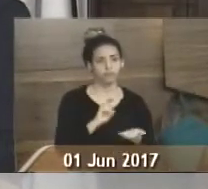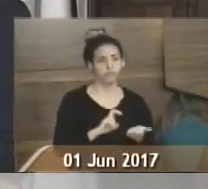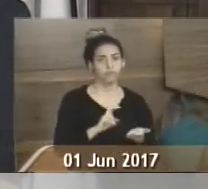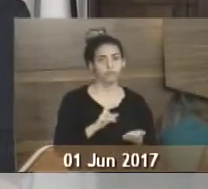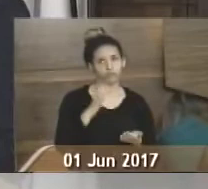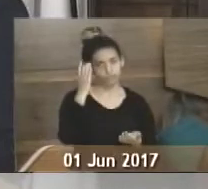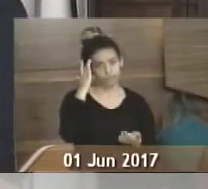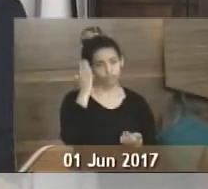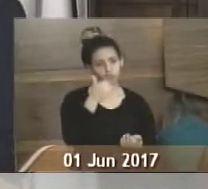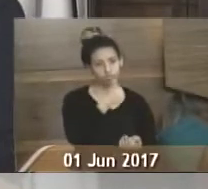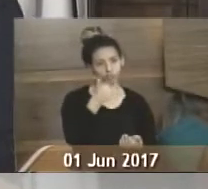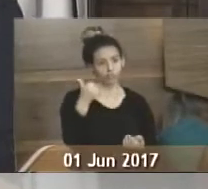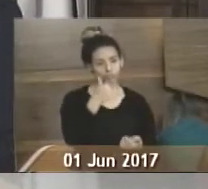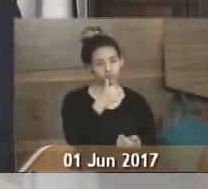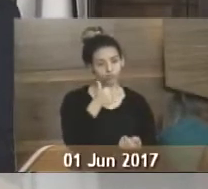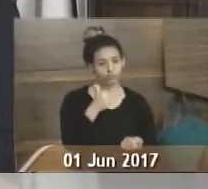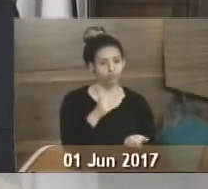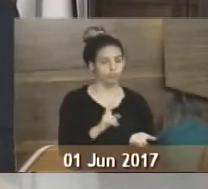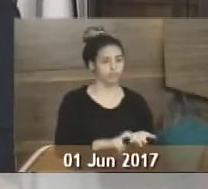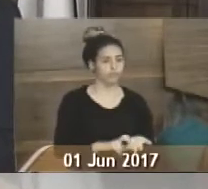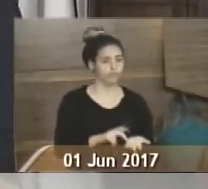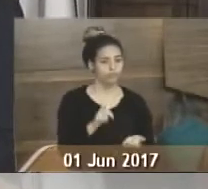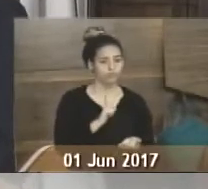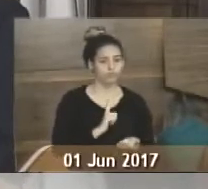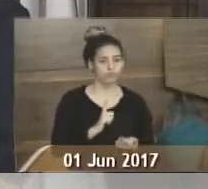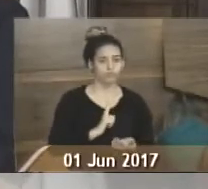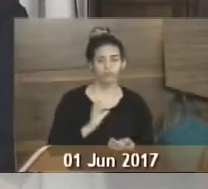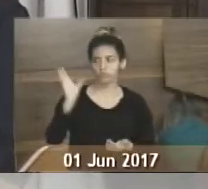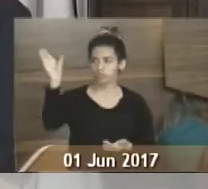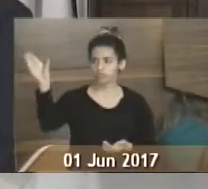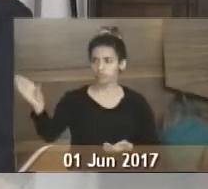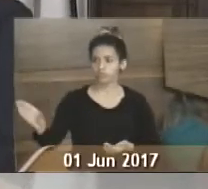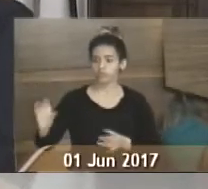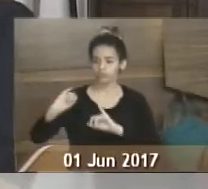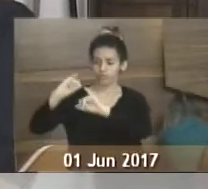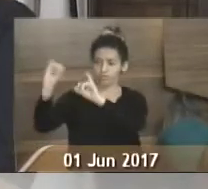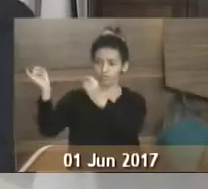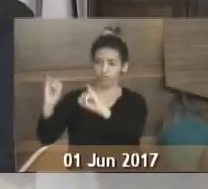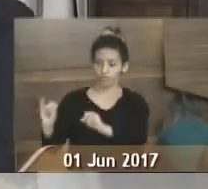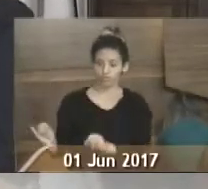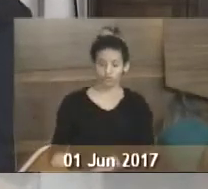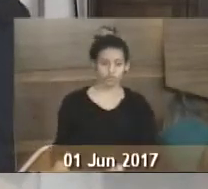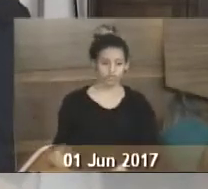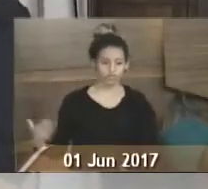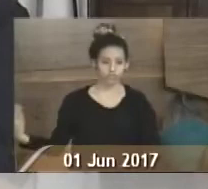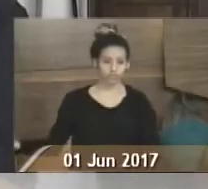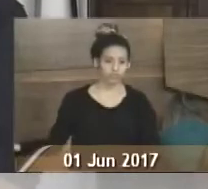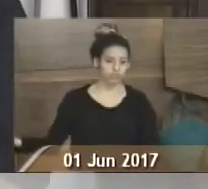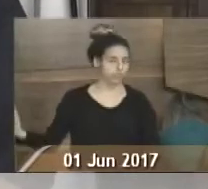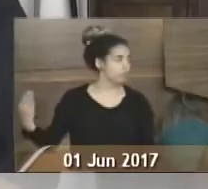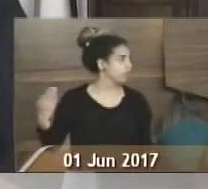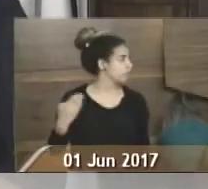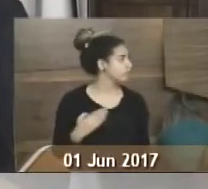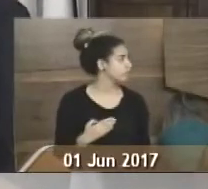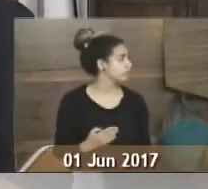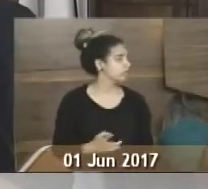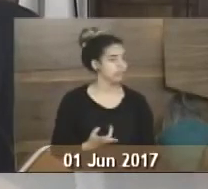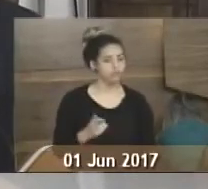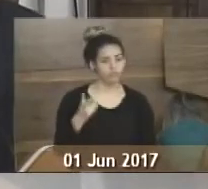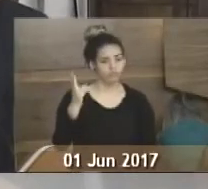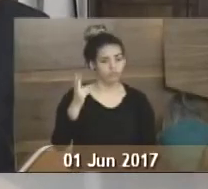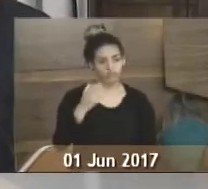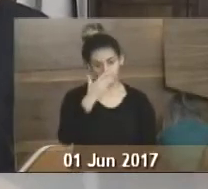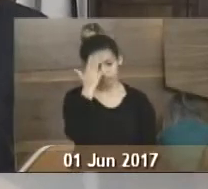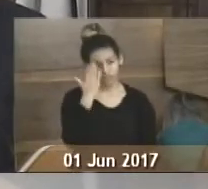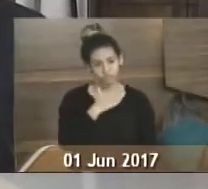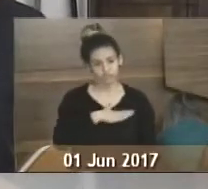Cais de Santa Luzia, tem a chegada do Menino Imperador. É uma tradição aqui no nosso município. Vale a pena